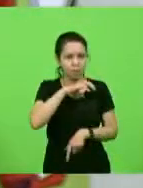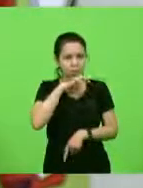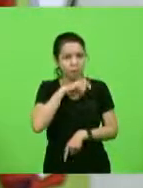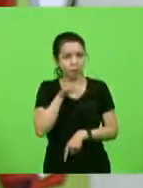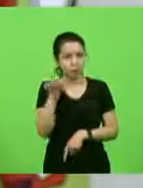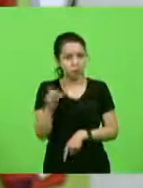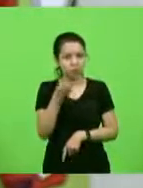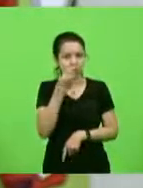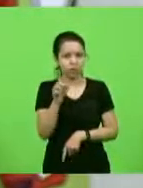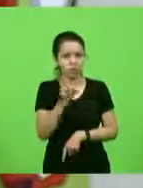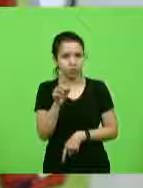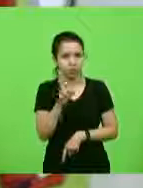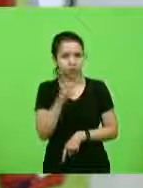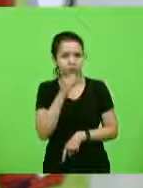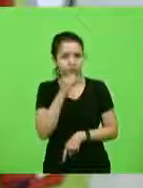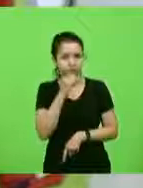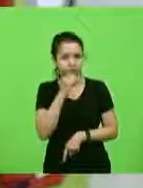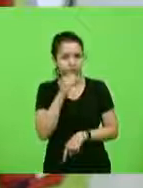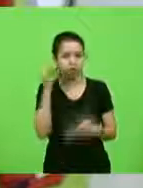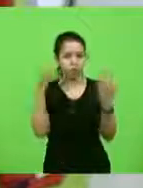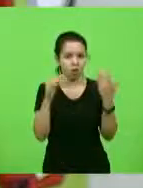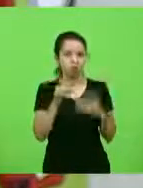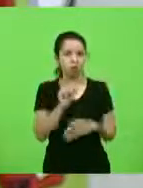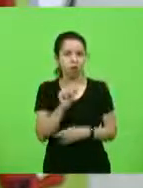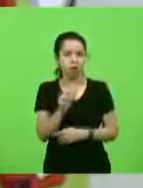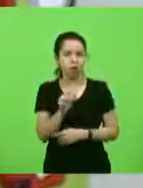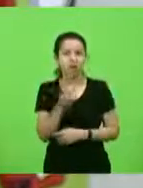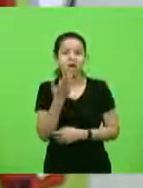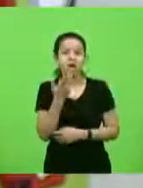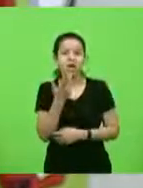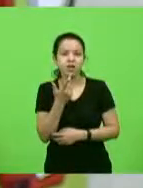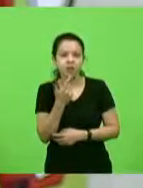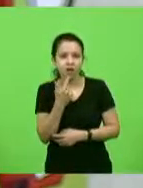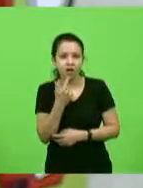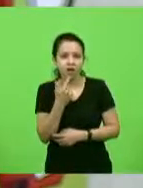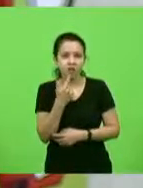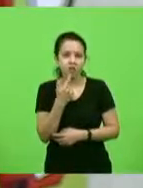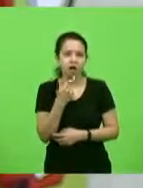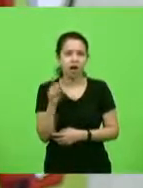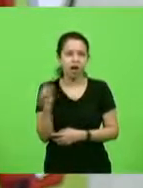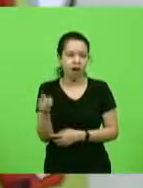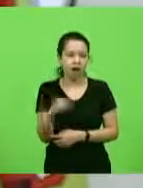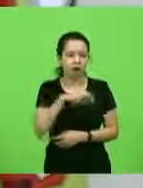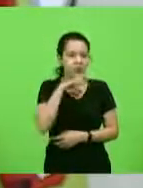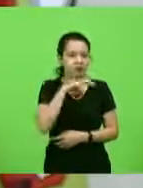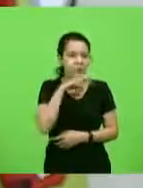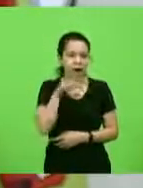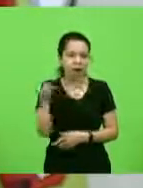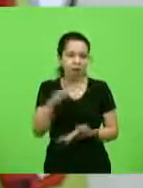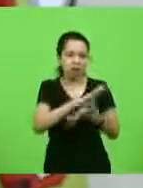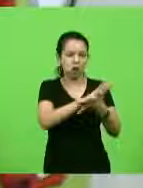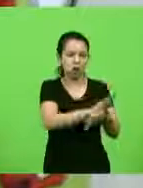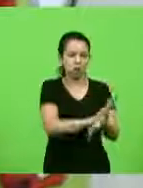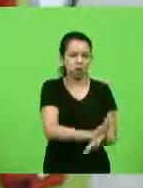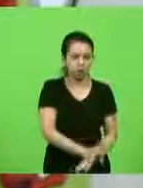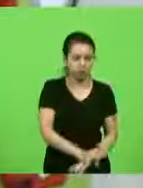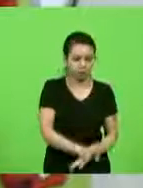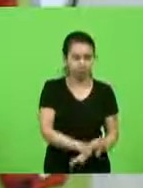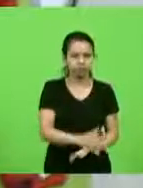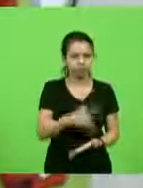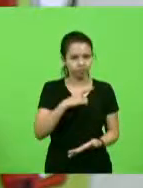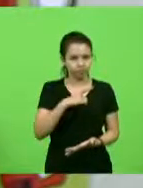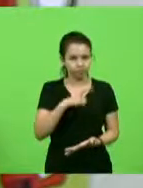puxa o rabo de um gato, chuta um sapo, por exemplo, ele está maltratando um animal, e às vezes até a própria coletividade ali